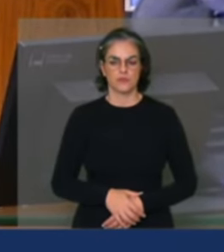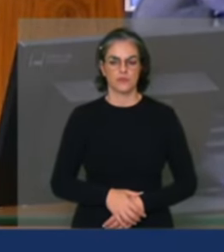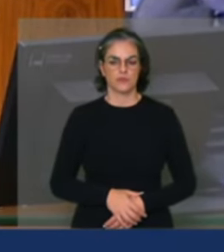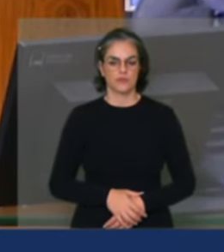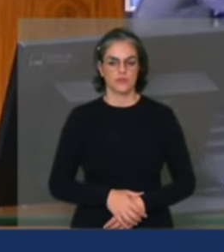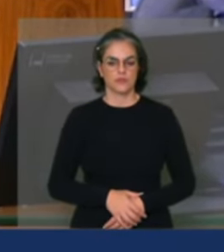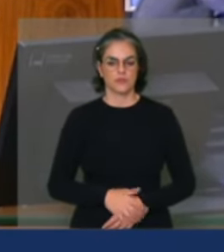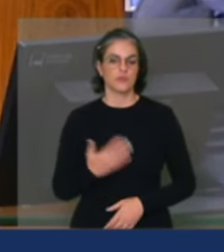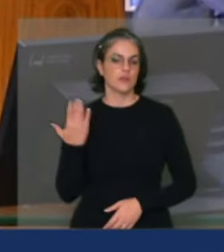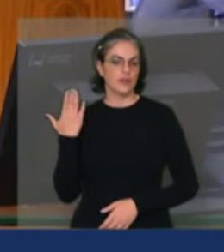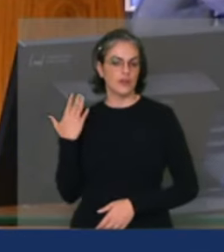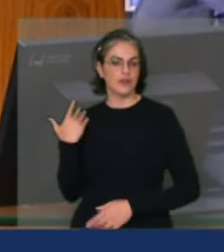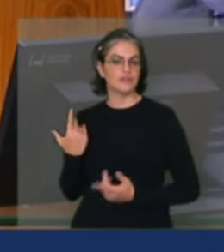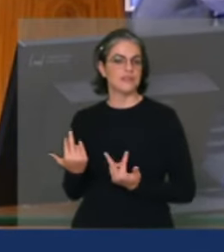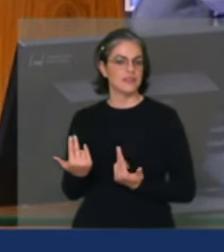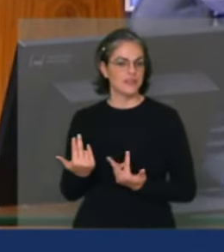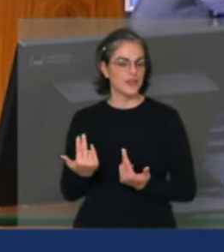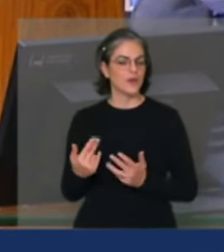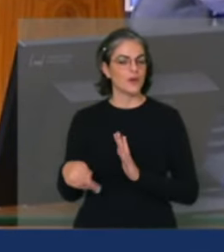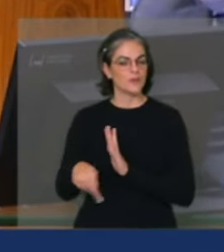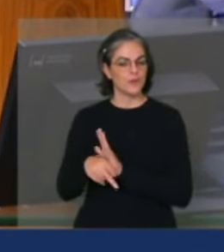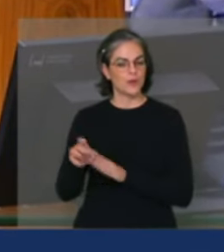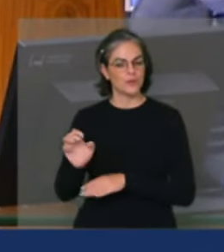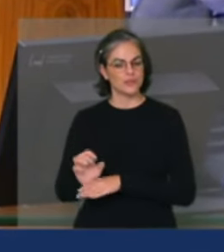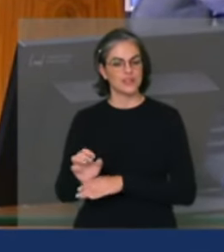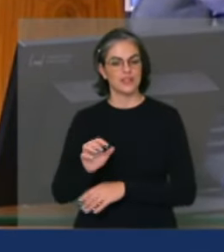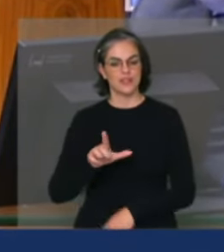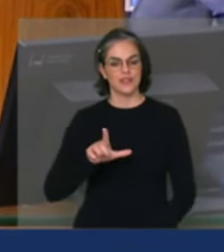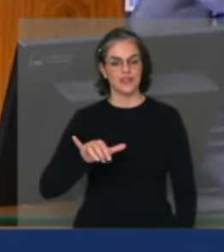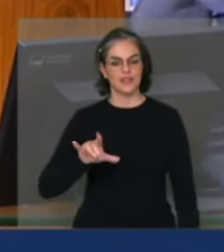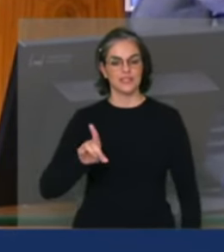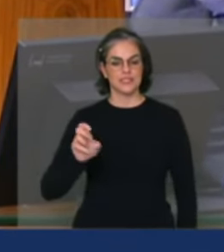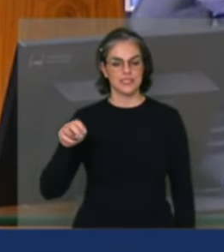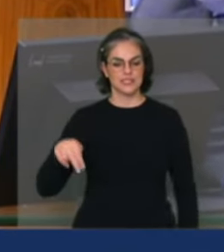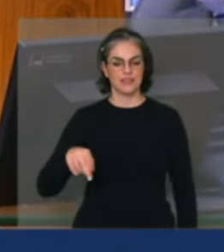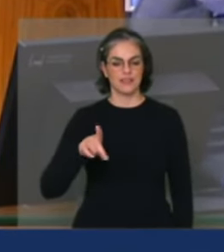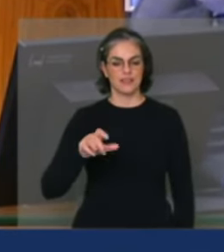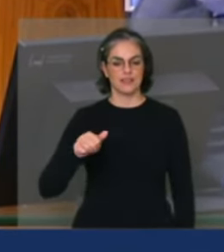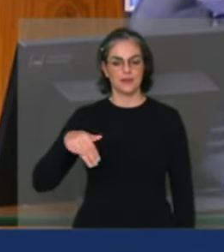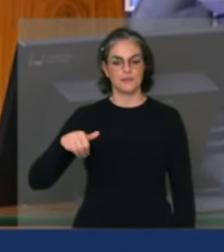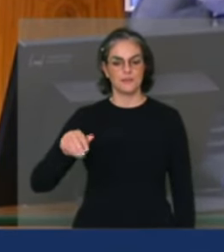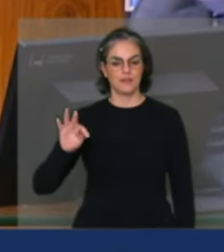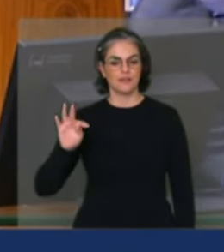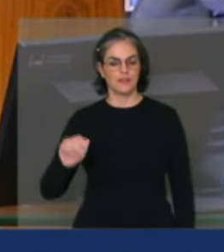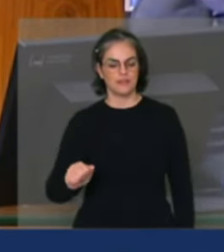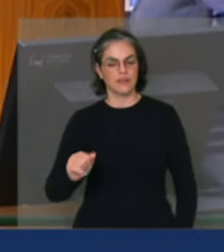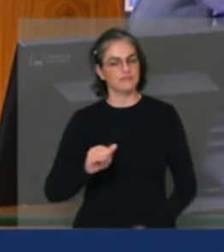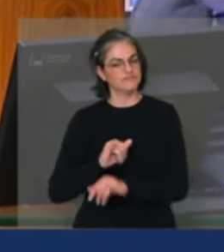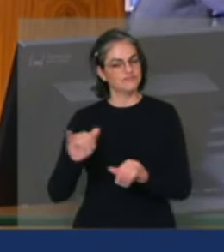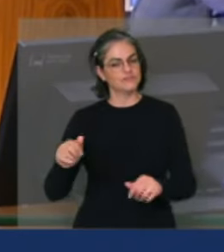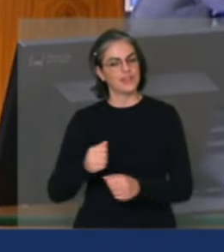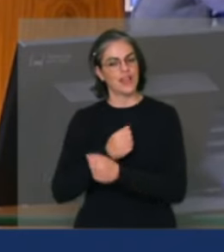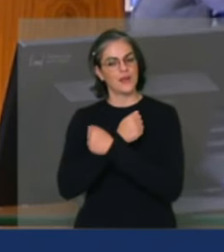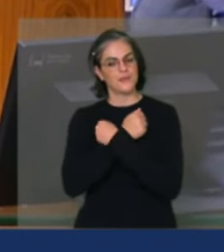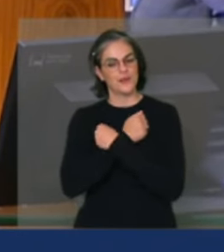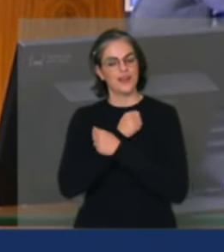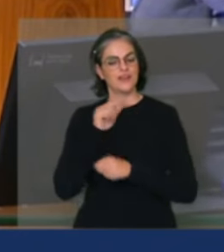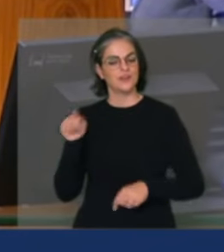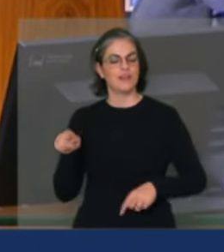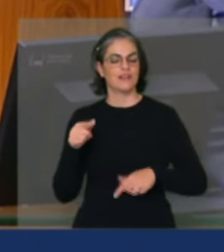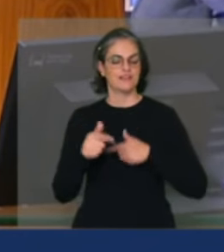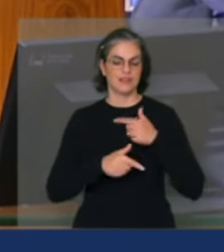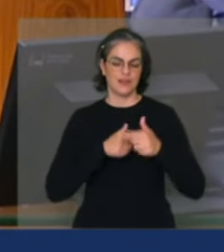Mata, deixando um abraço para todas as mulheres desse país, ela que também sempre trabalha muito